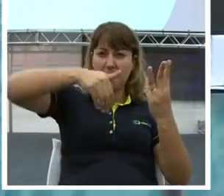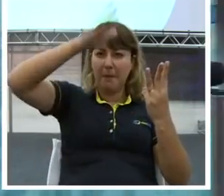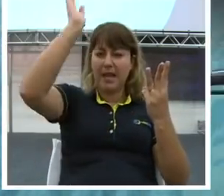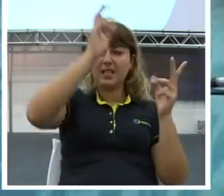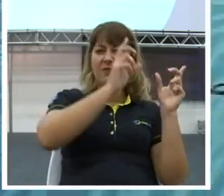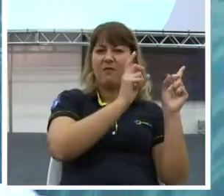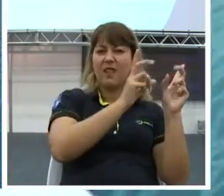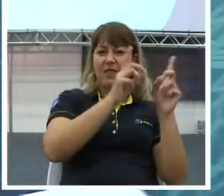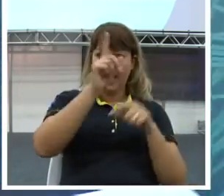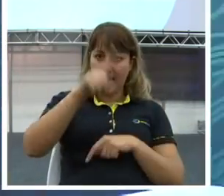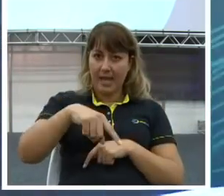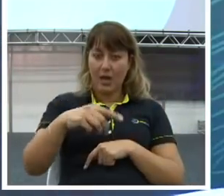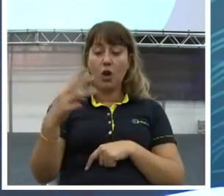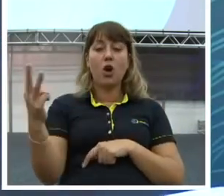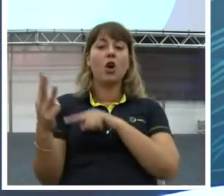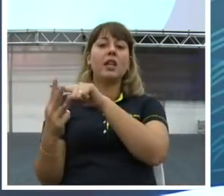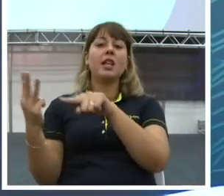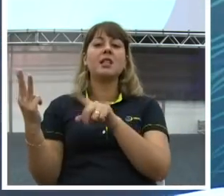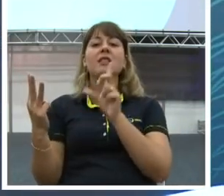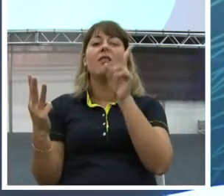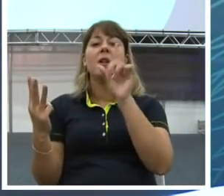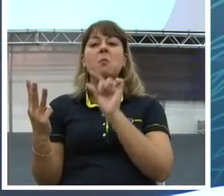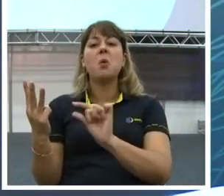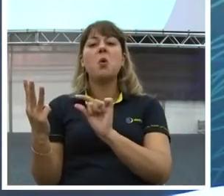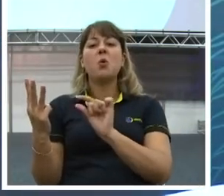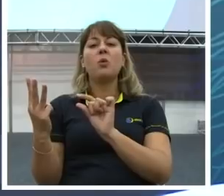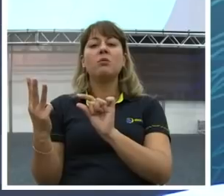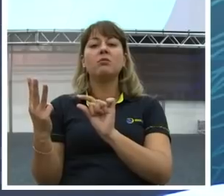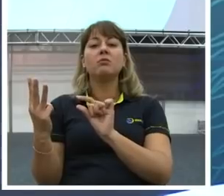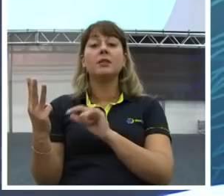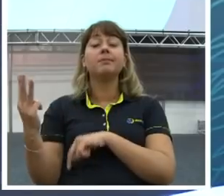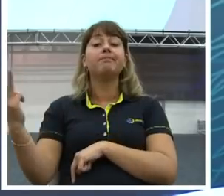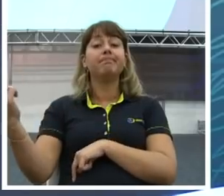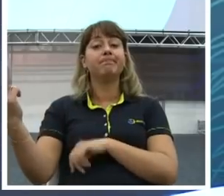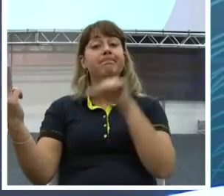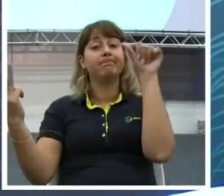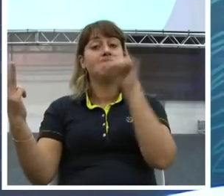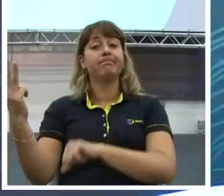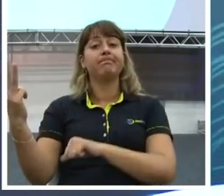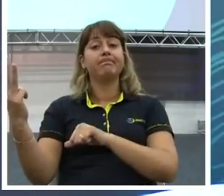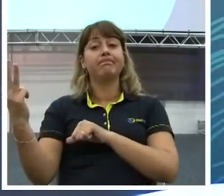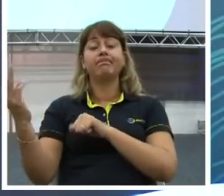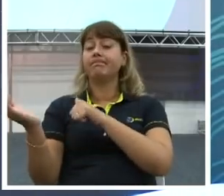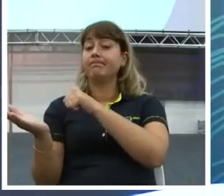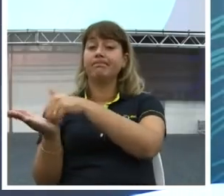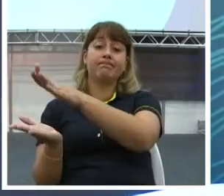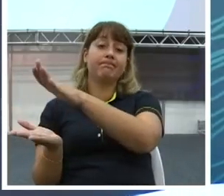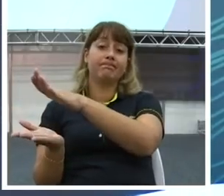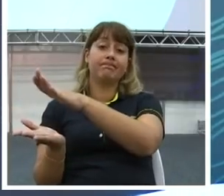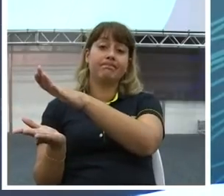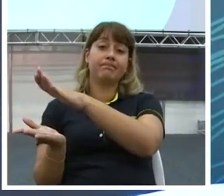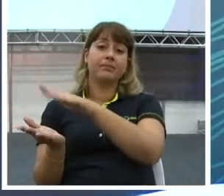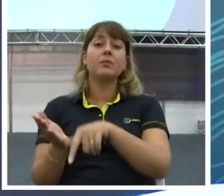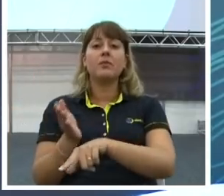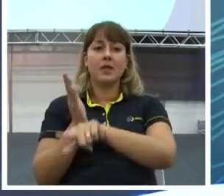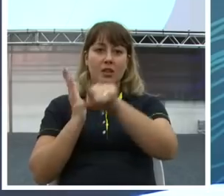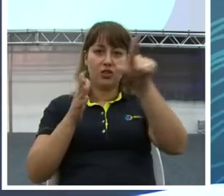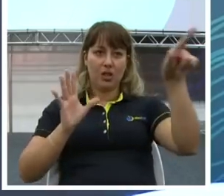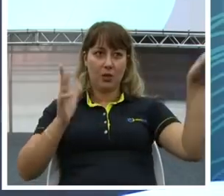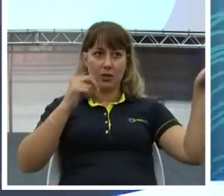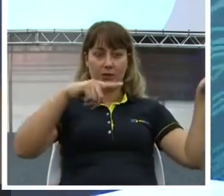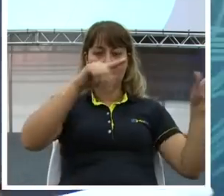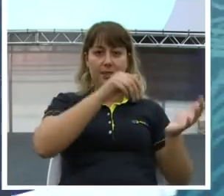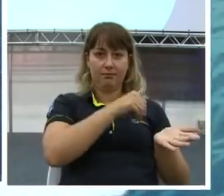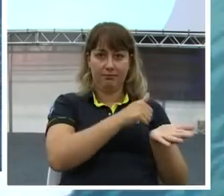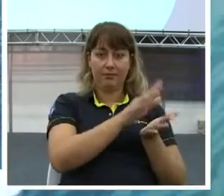piores? Quem? Quem? Se você já foi demitido um dia. É porque você estava na